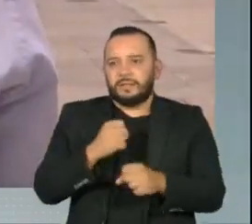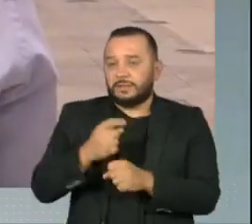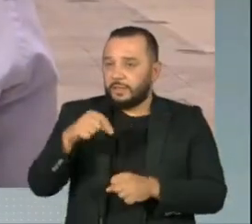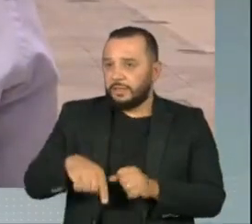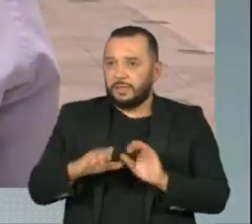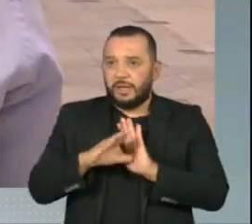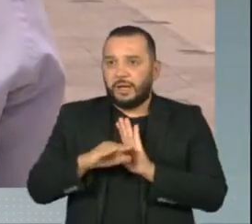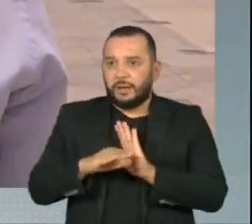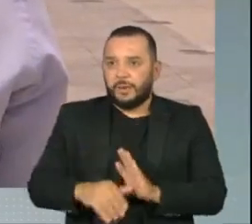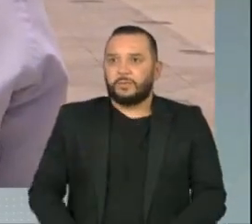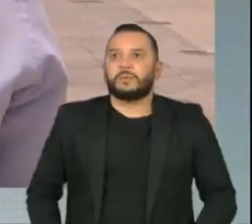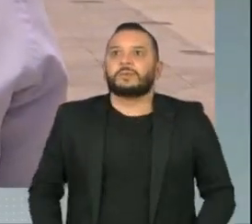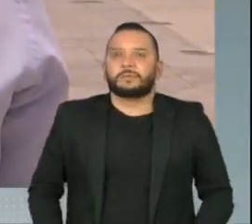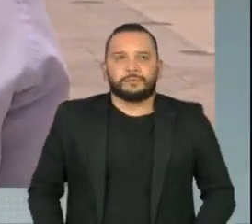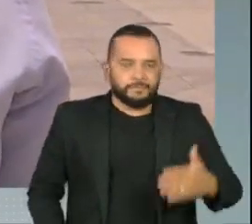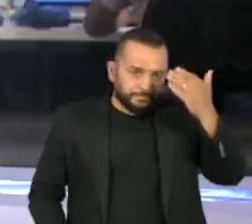Tá certo, Eduardo. Obrigado pelas informações.